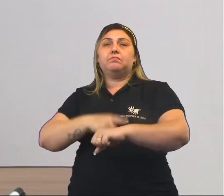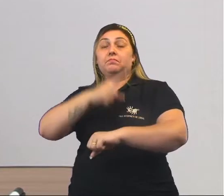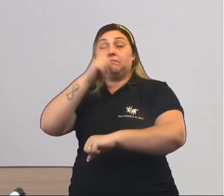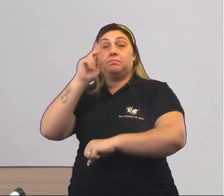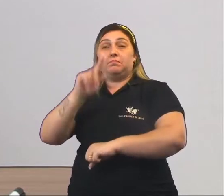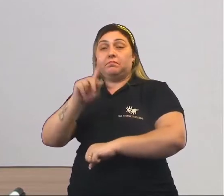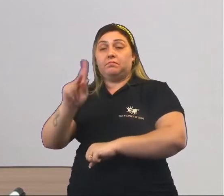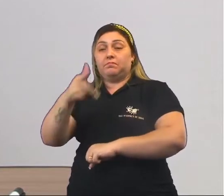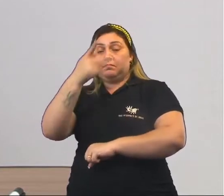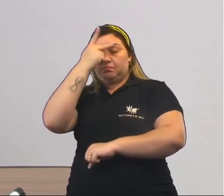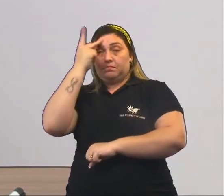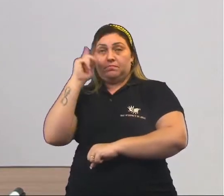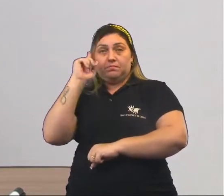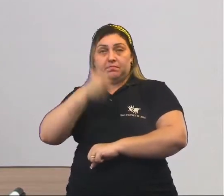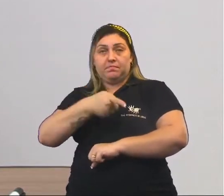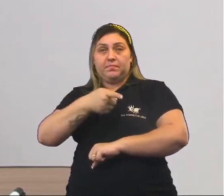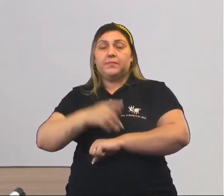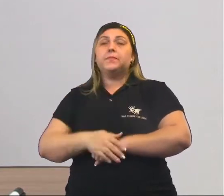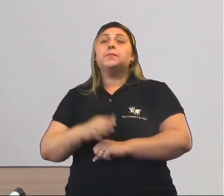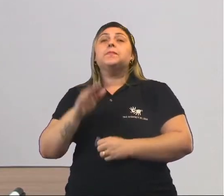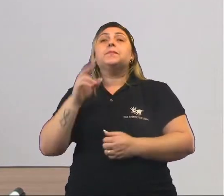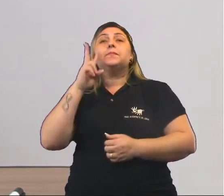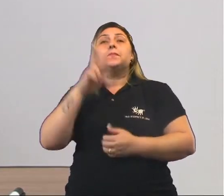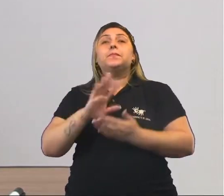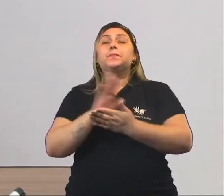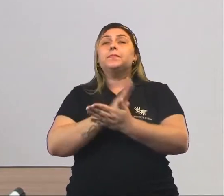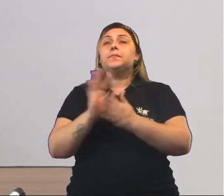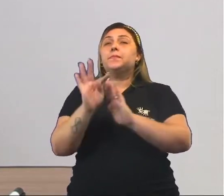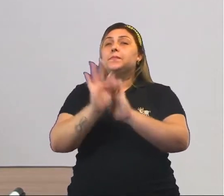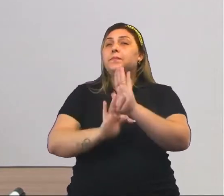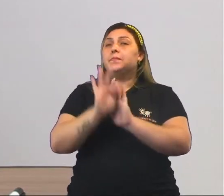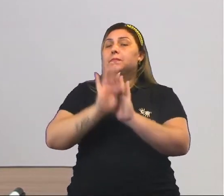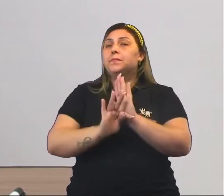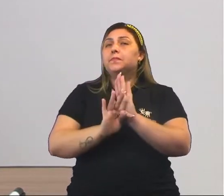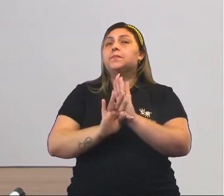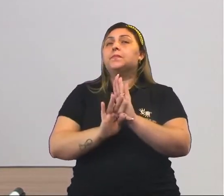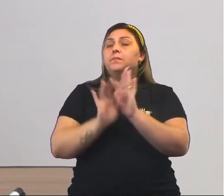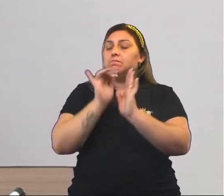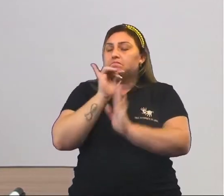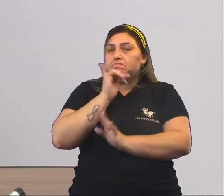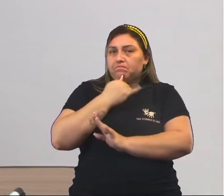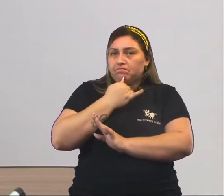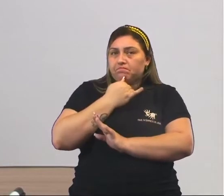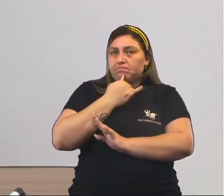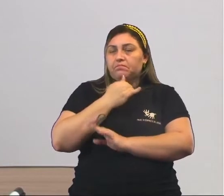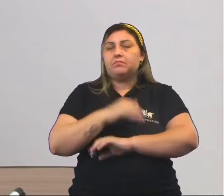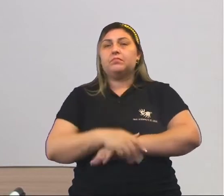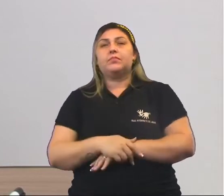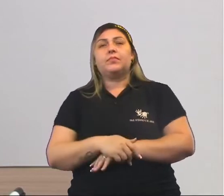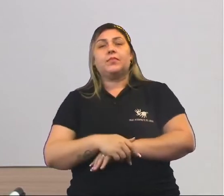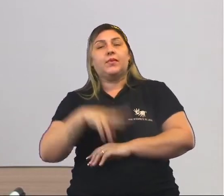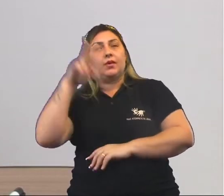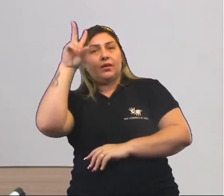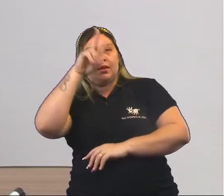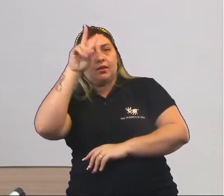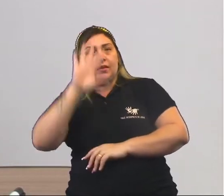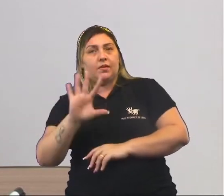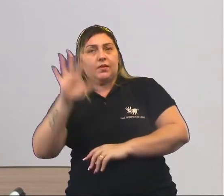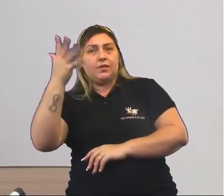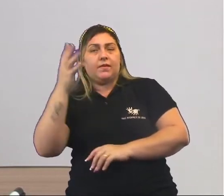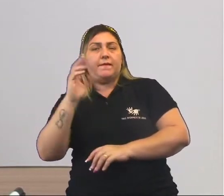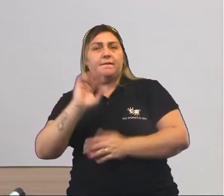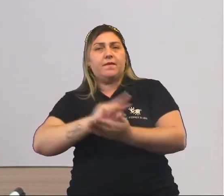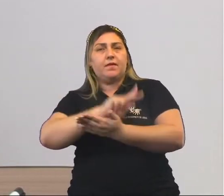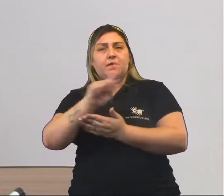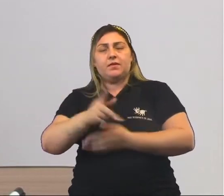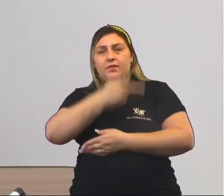pessoa. E a gente vê alguns aspectos do texto que até nos entristece, né? Da história que aconteceu com